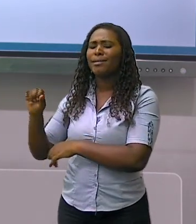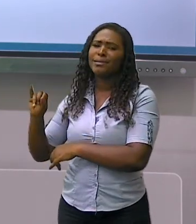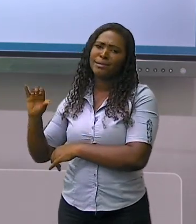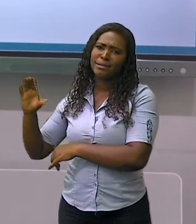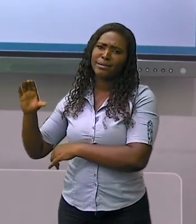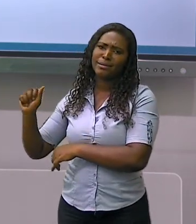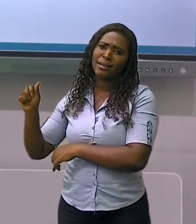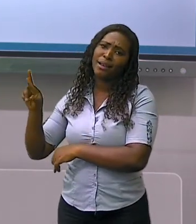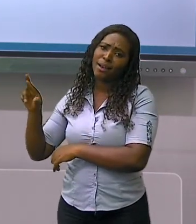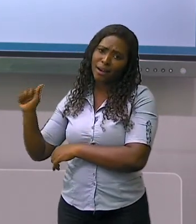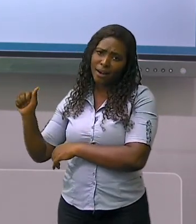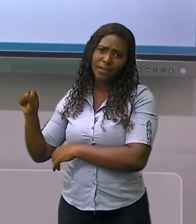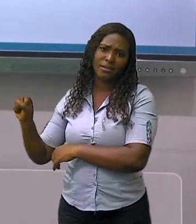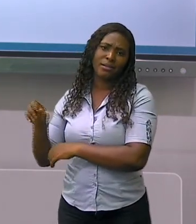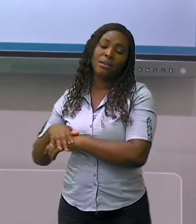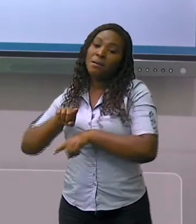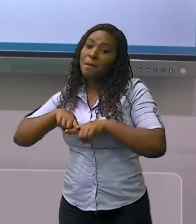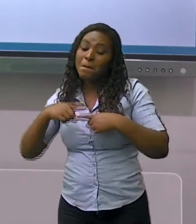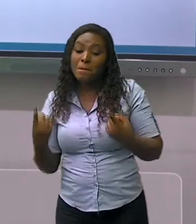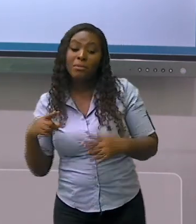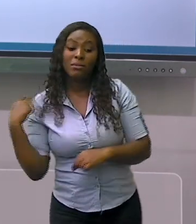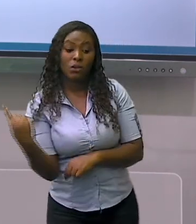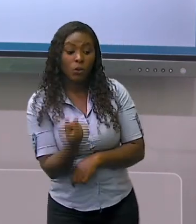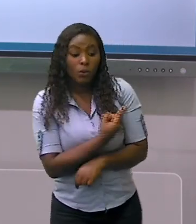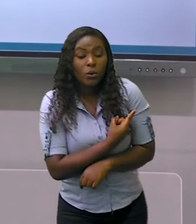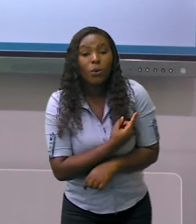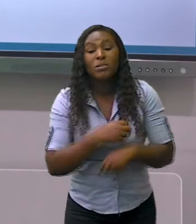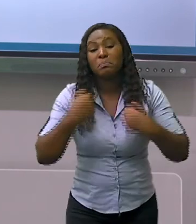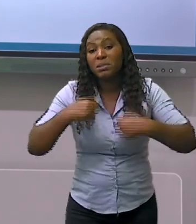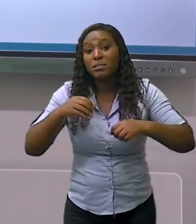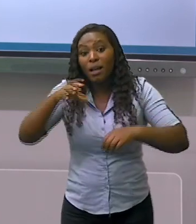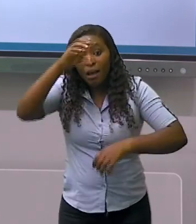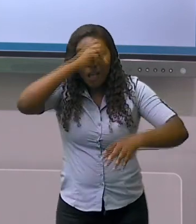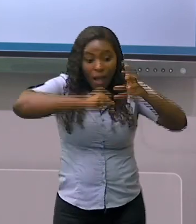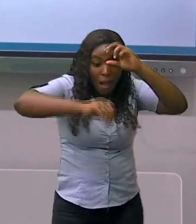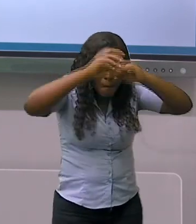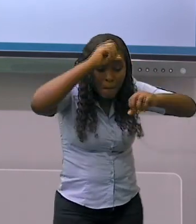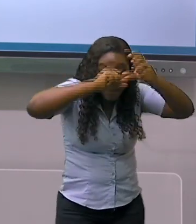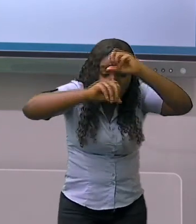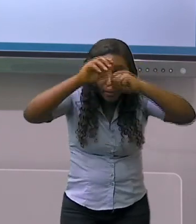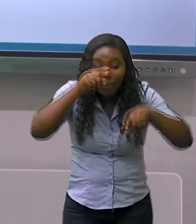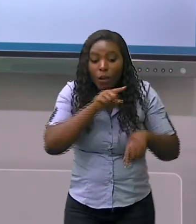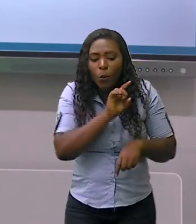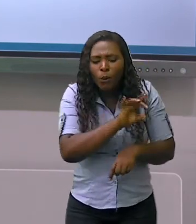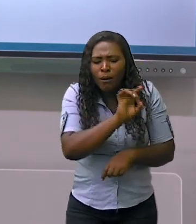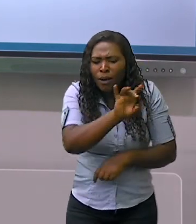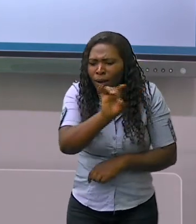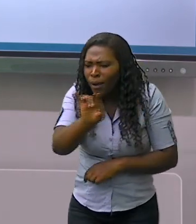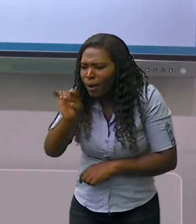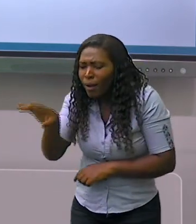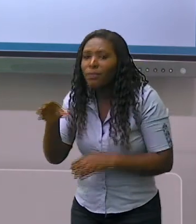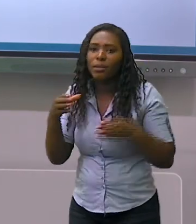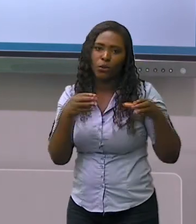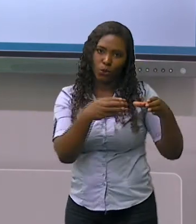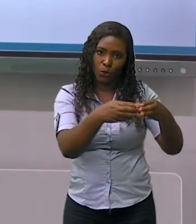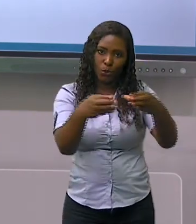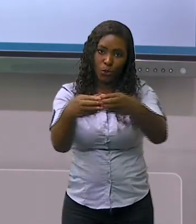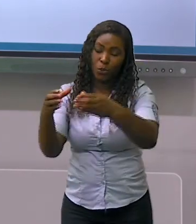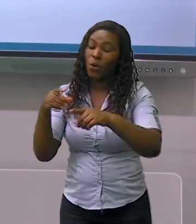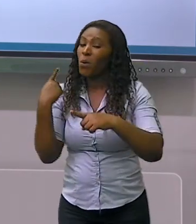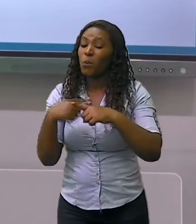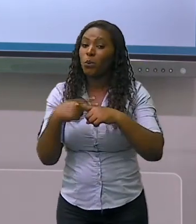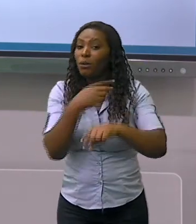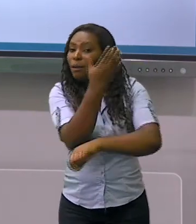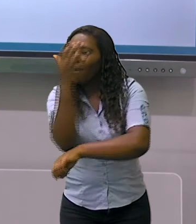formas de organização e também o tratamento com os recursos naturais. Por isso,